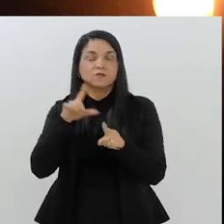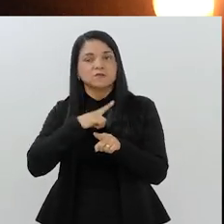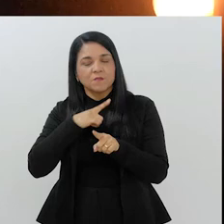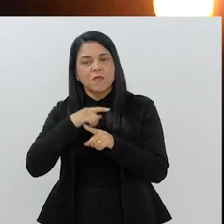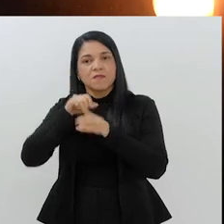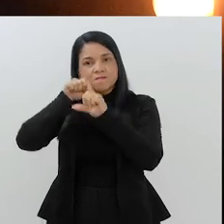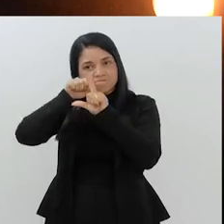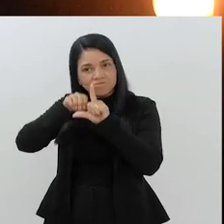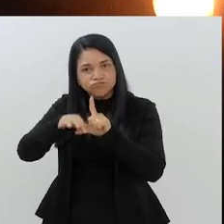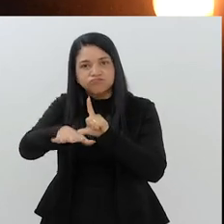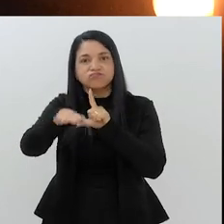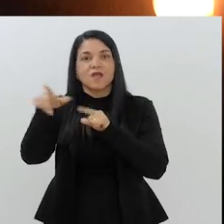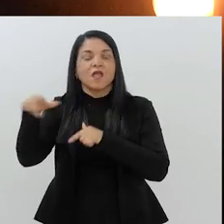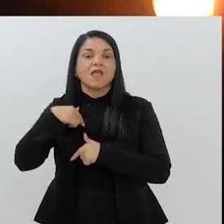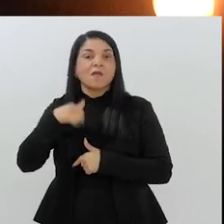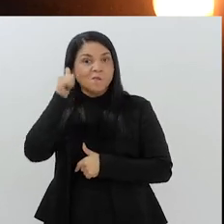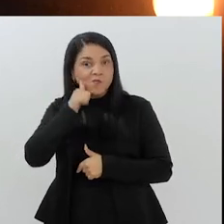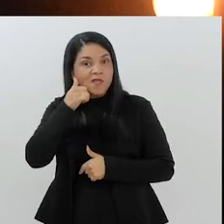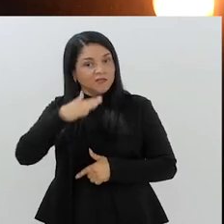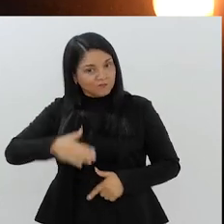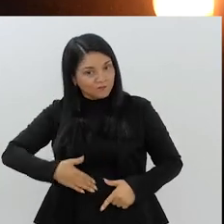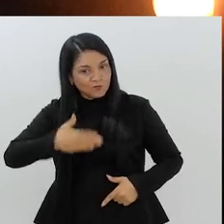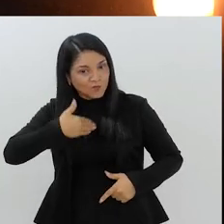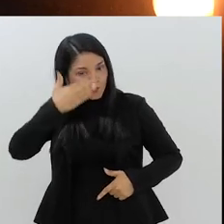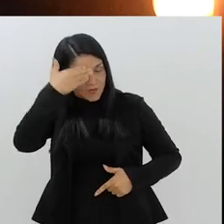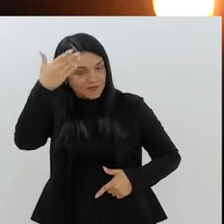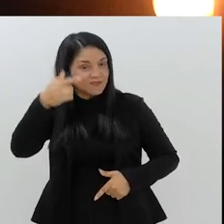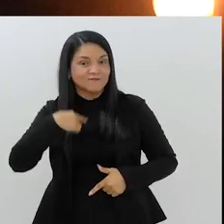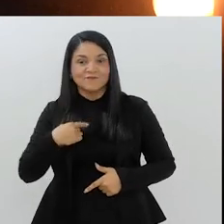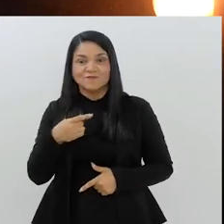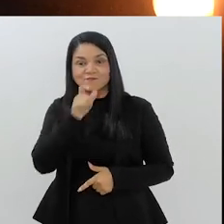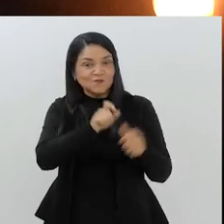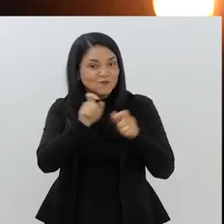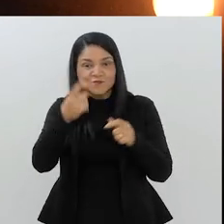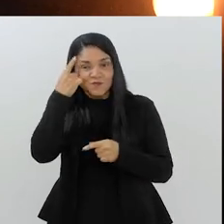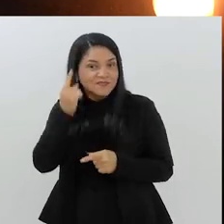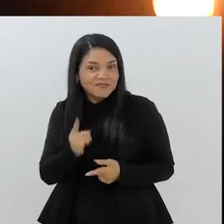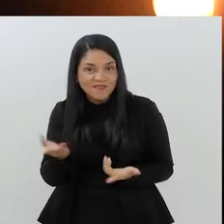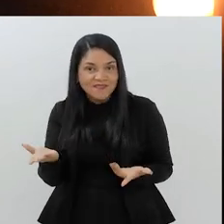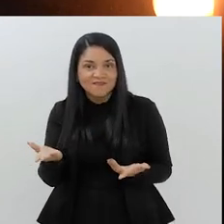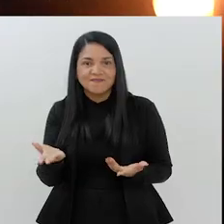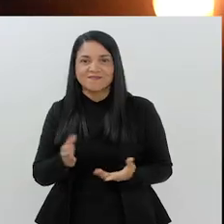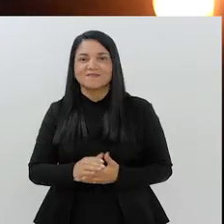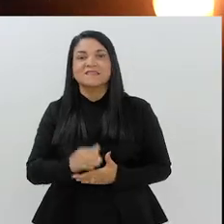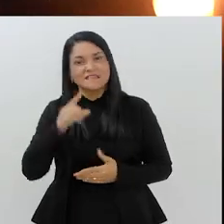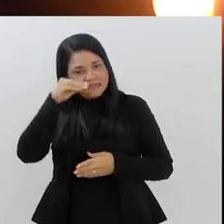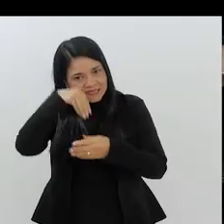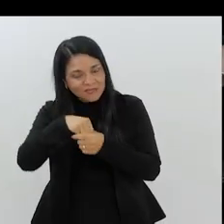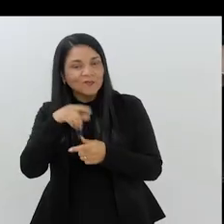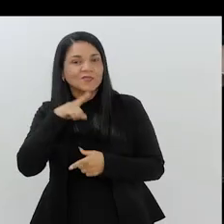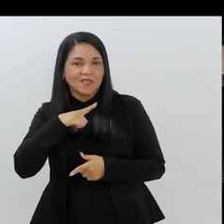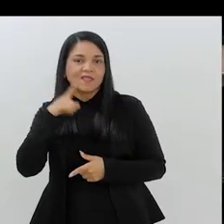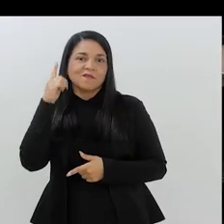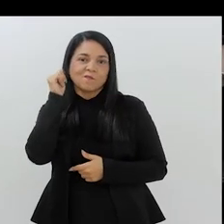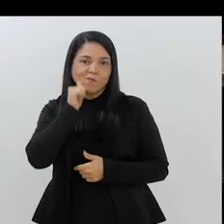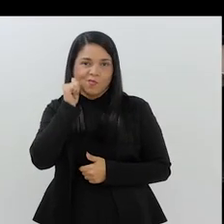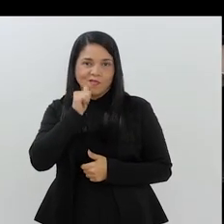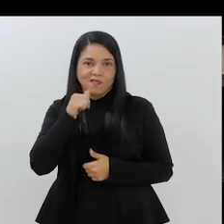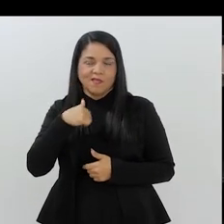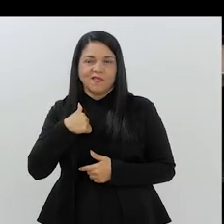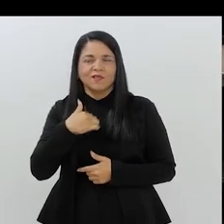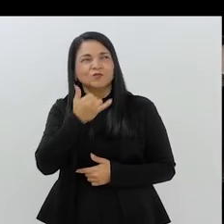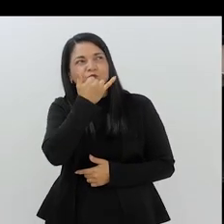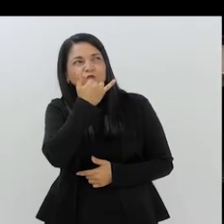também, inclusive mulheres muçulmanas. É uma coisa que algumas pessoas até não imaginam. Você é...